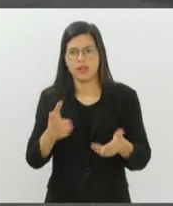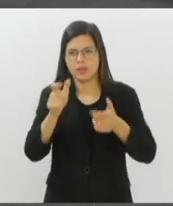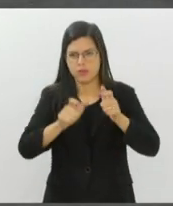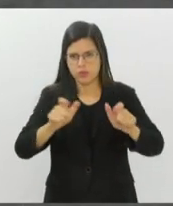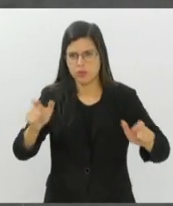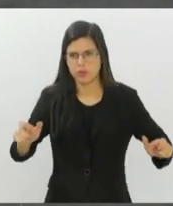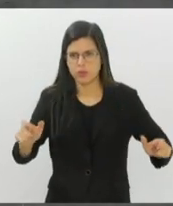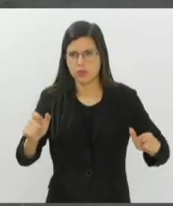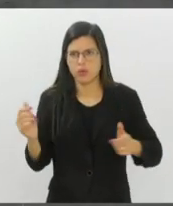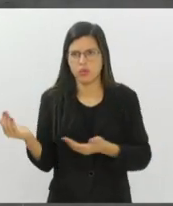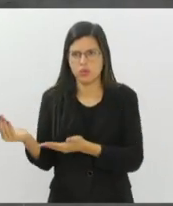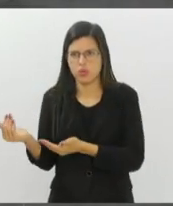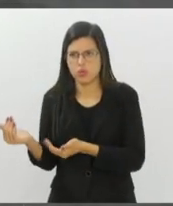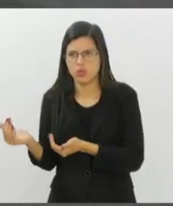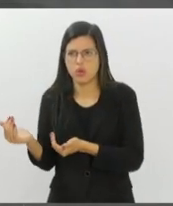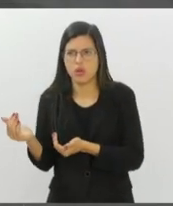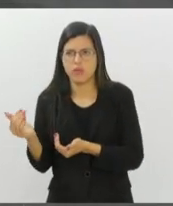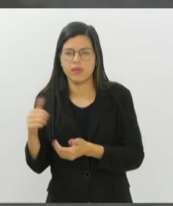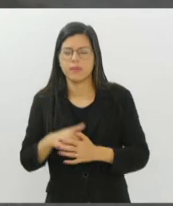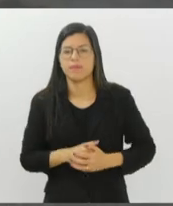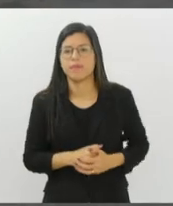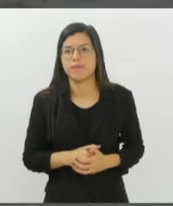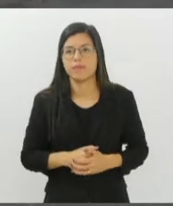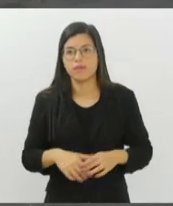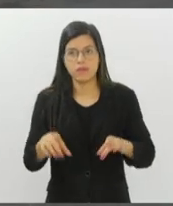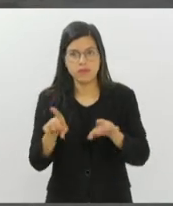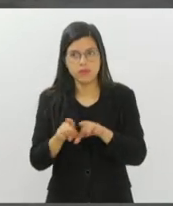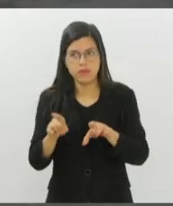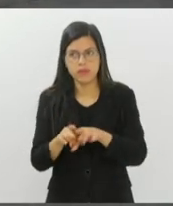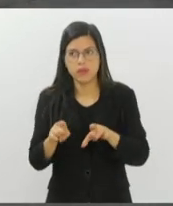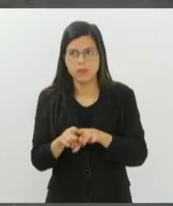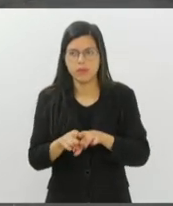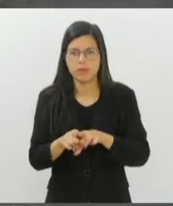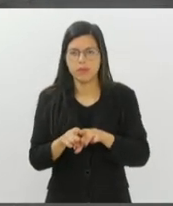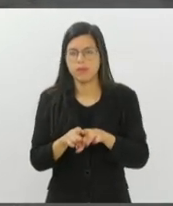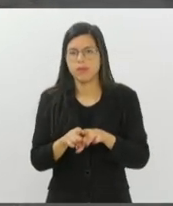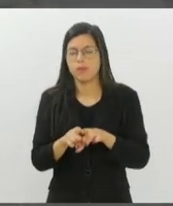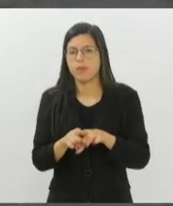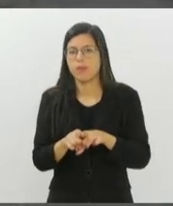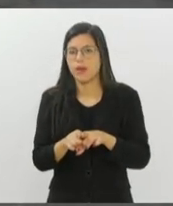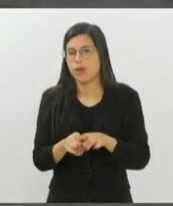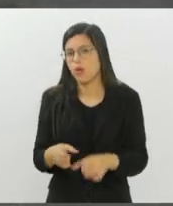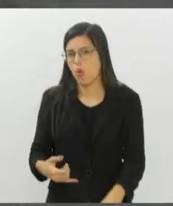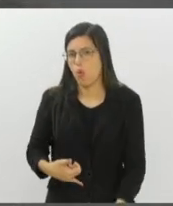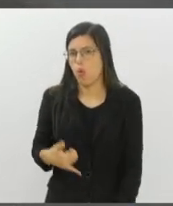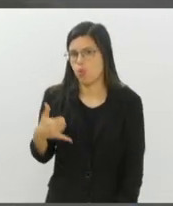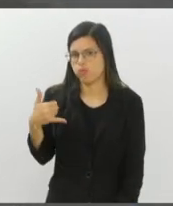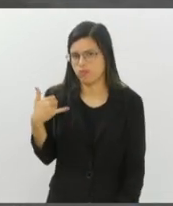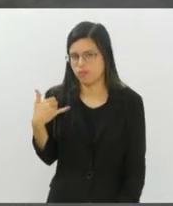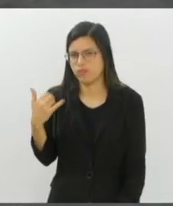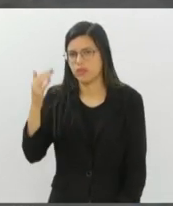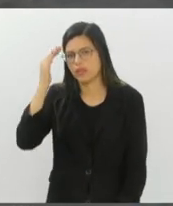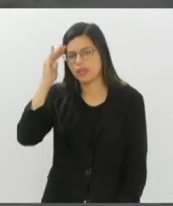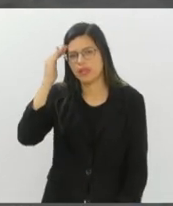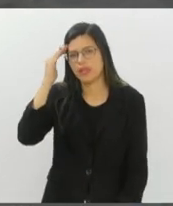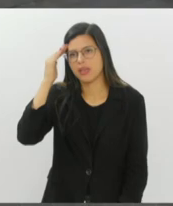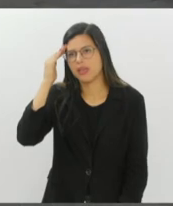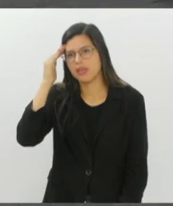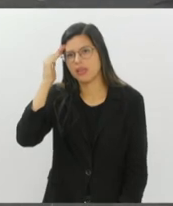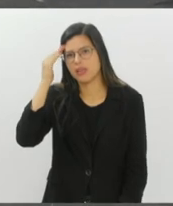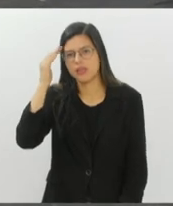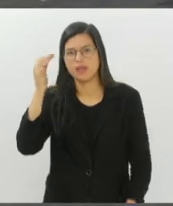para esses jovens talentos. E, além disso, também um motivo de muito orgulho também, de entender o que a gente está